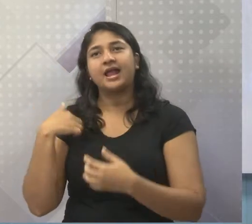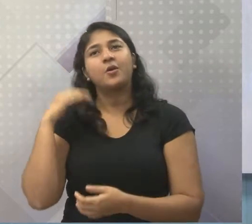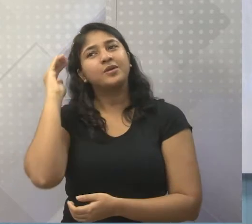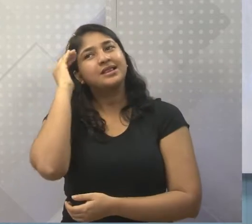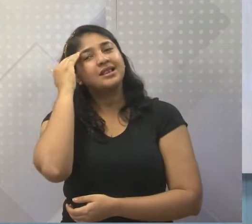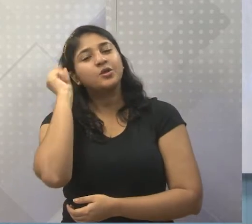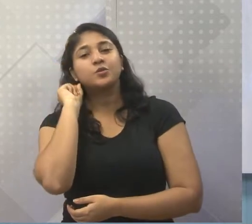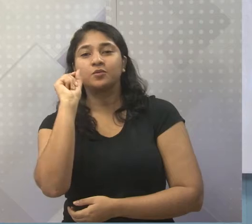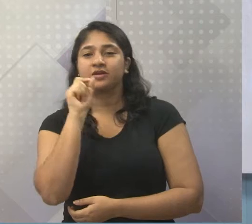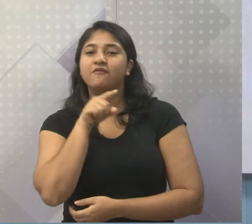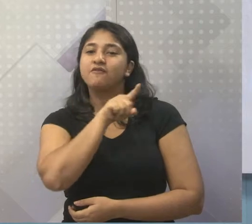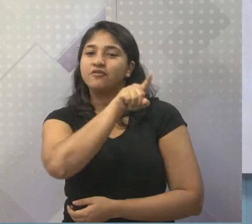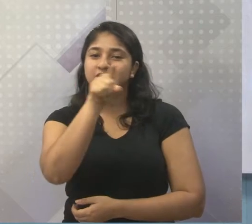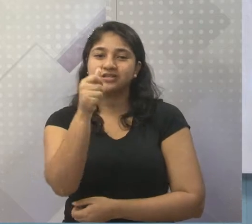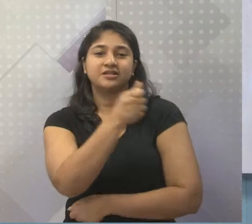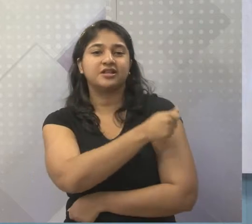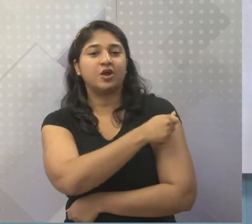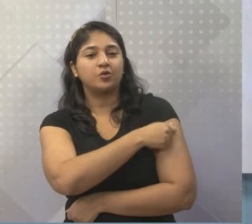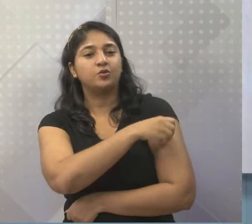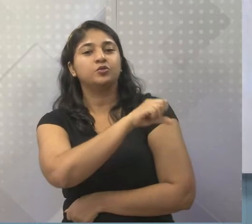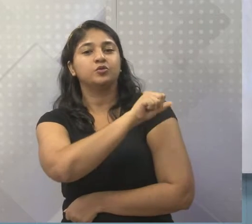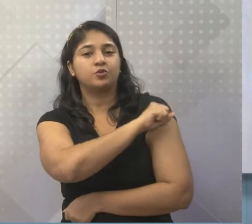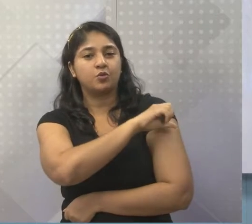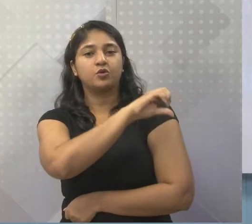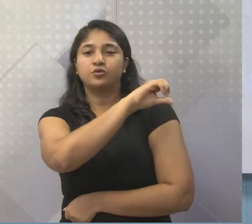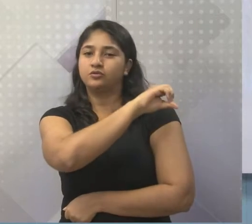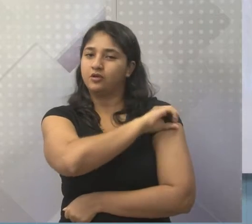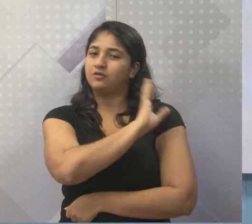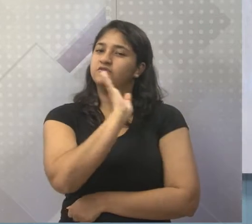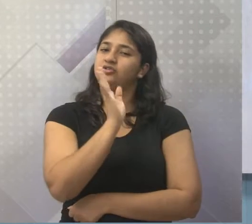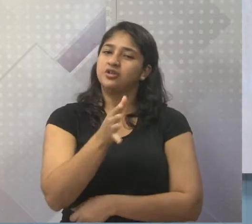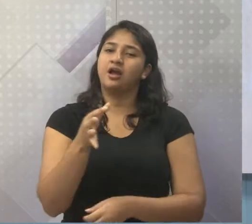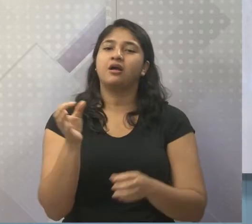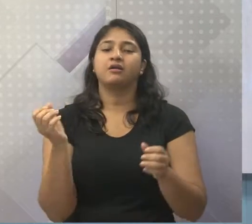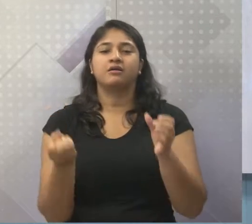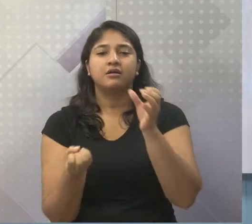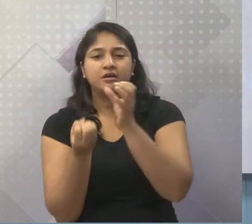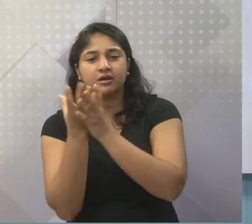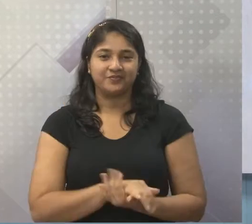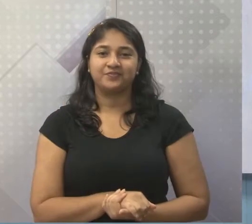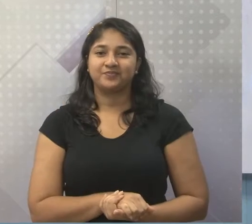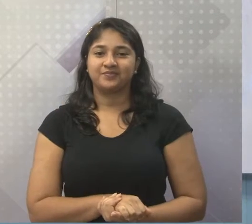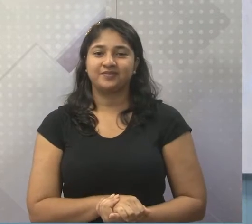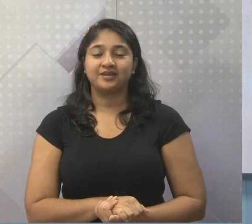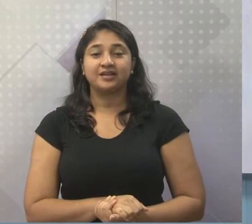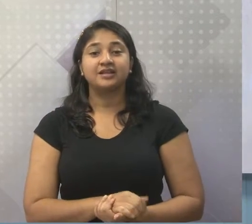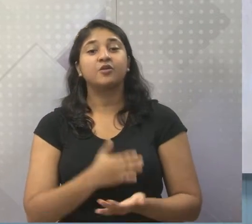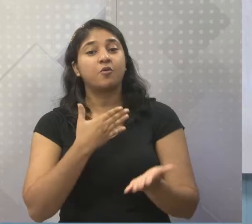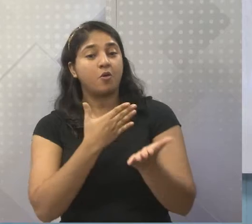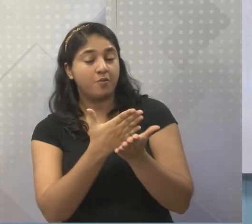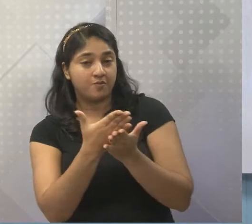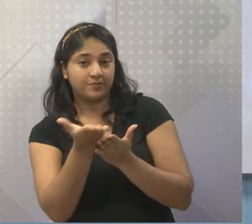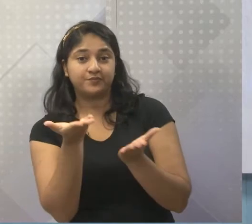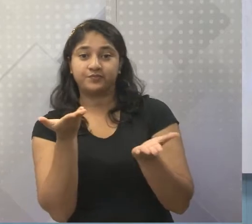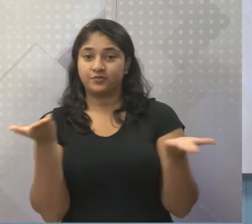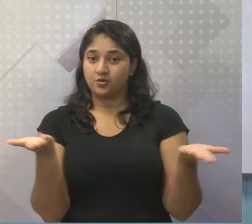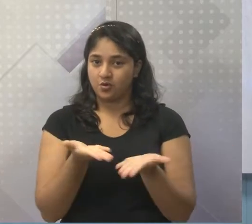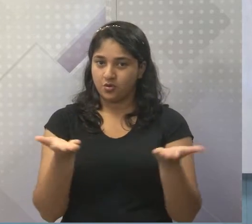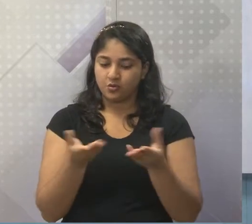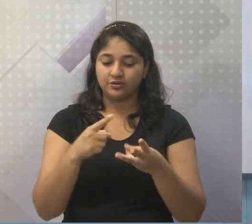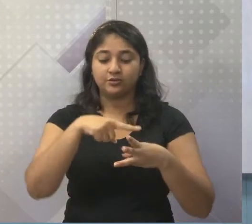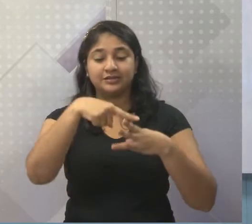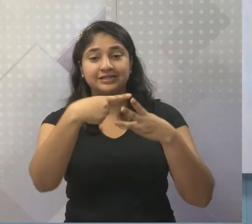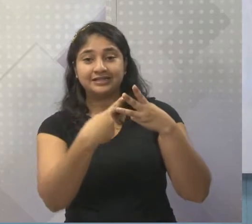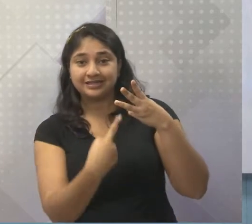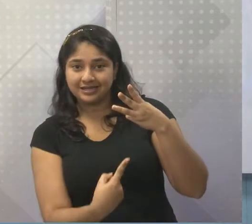oitavos e nonos anos já estão bem grandinhos e já podem fazer um pensamento aí bem legal. Nós vamos começar hoje e teremos